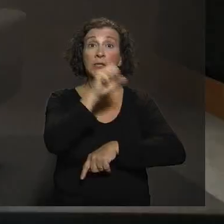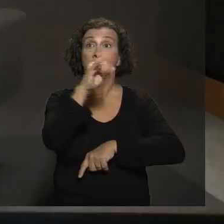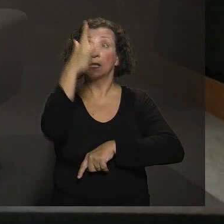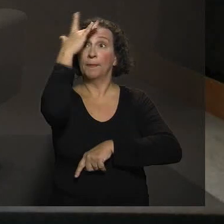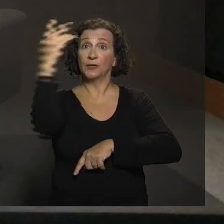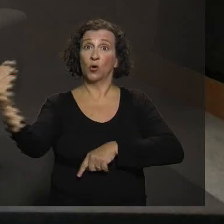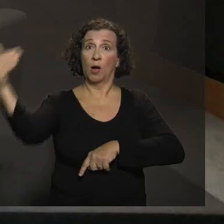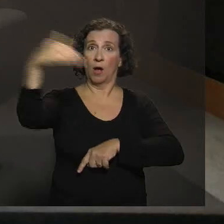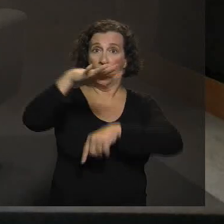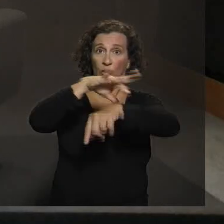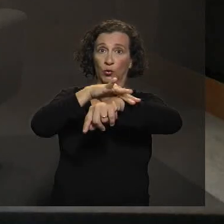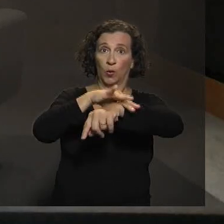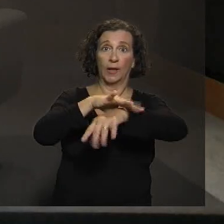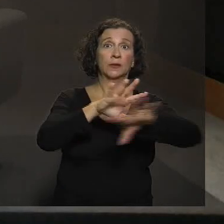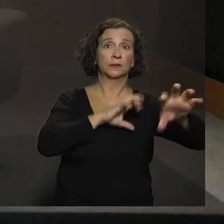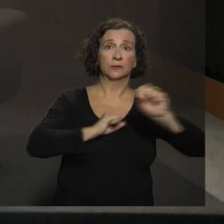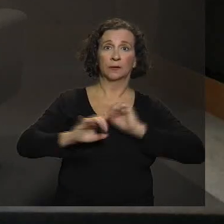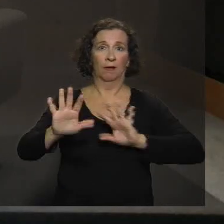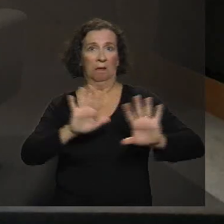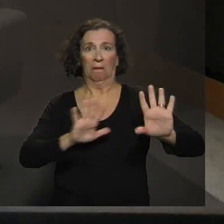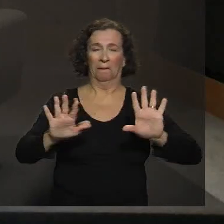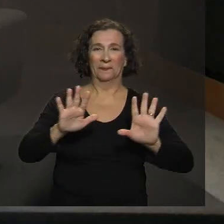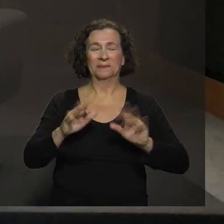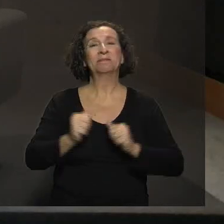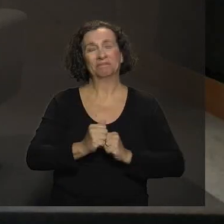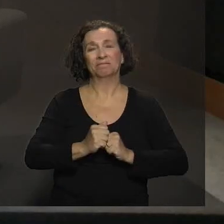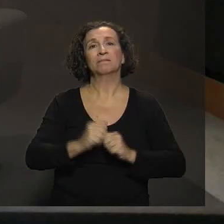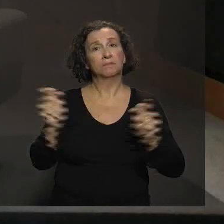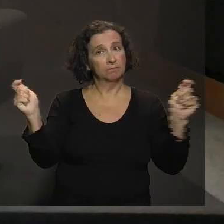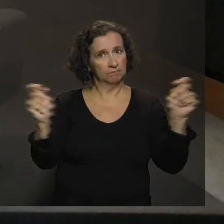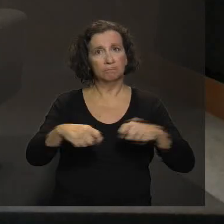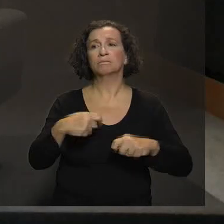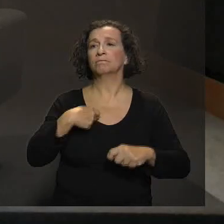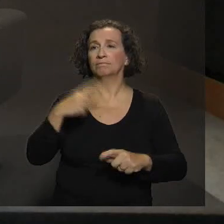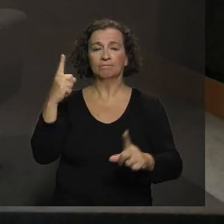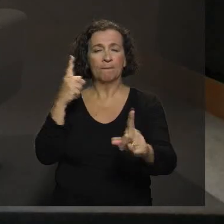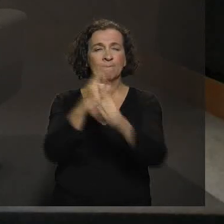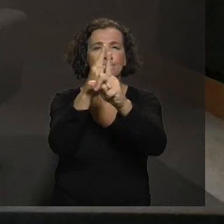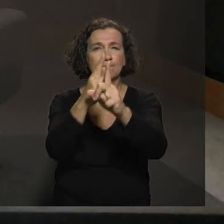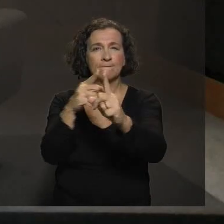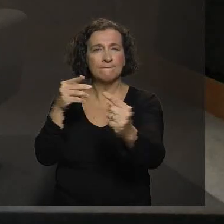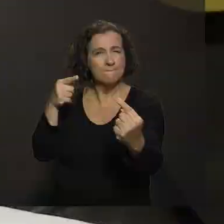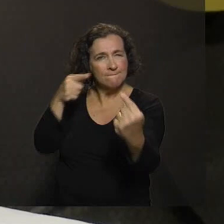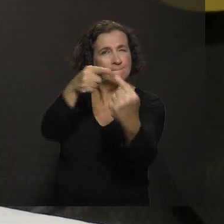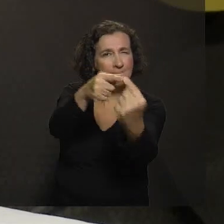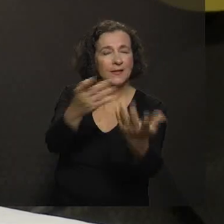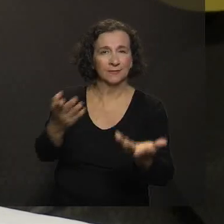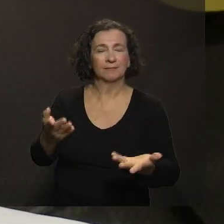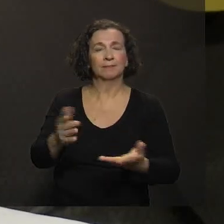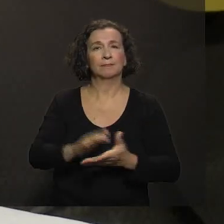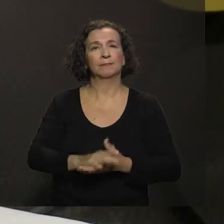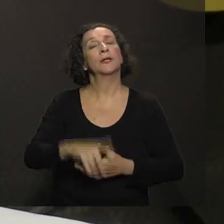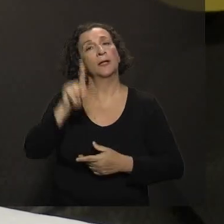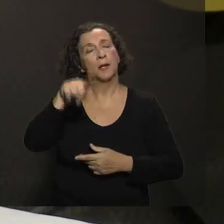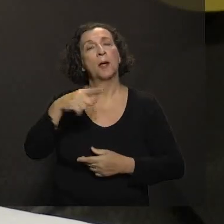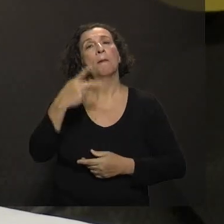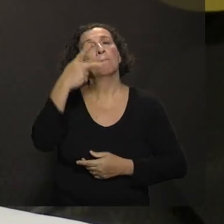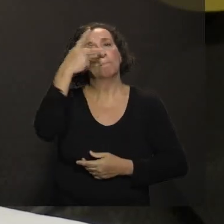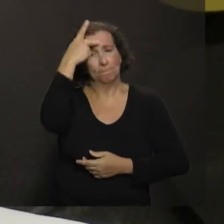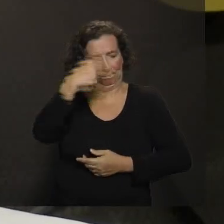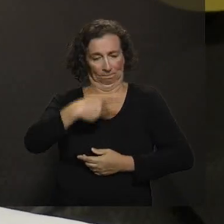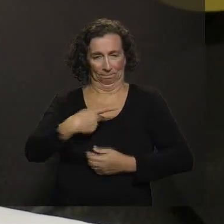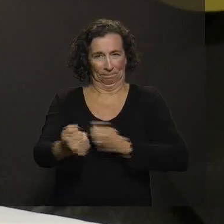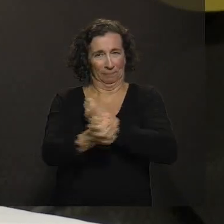alguém doente para cá, o vírus do sarampo, ele acha, com certeza. Então, é uma questão da proteção individual,